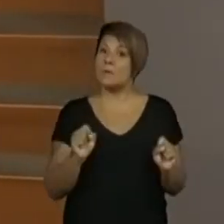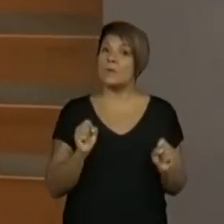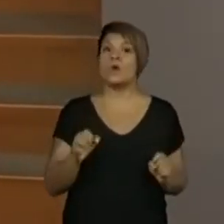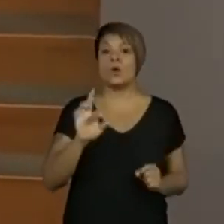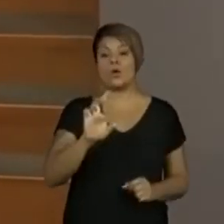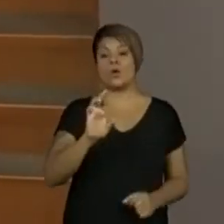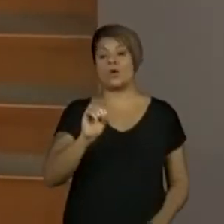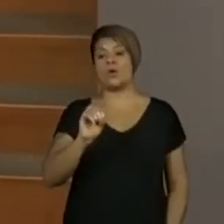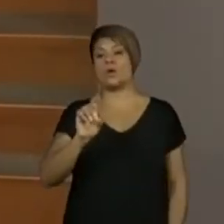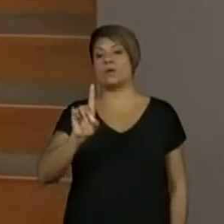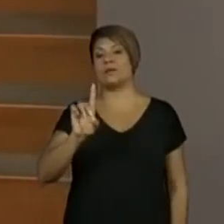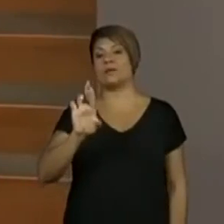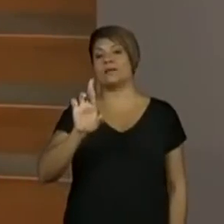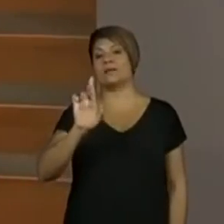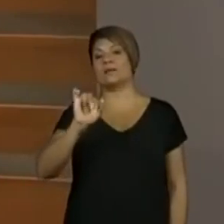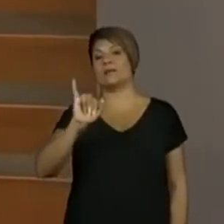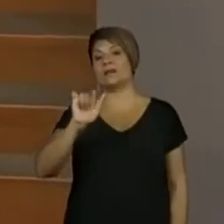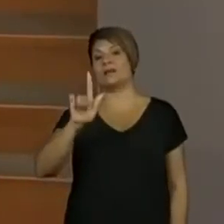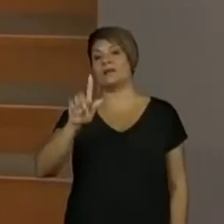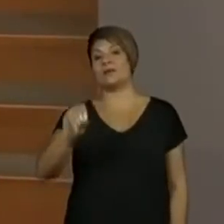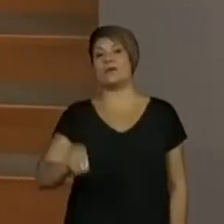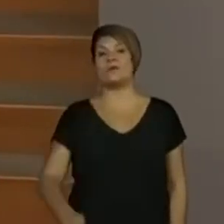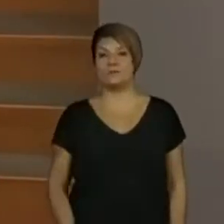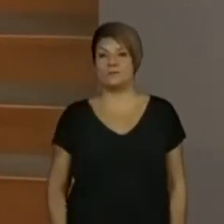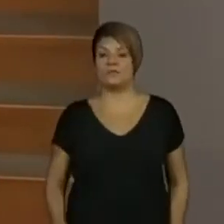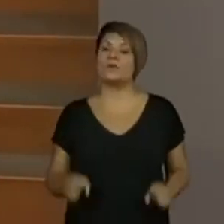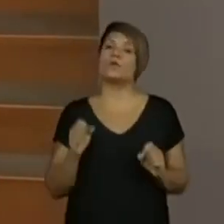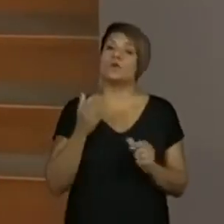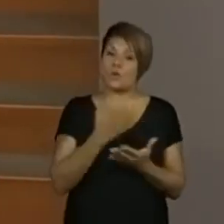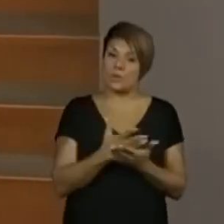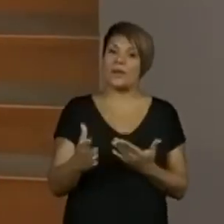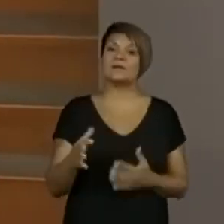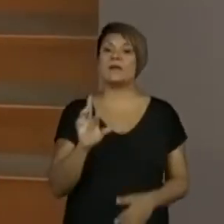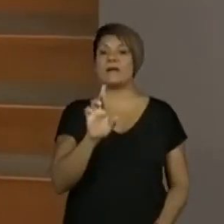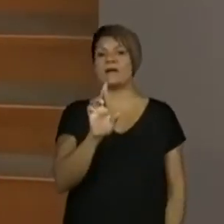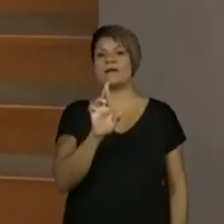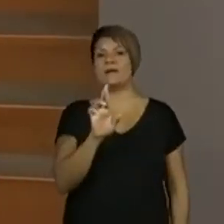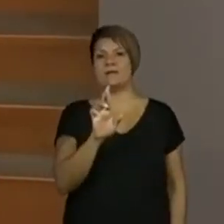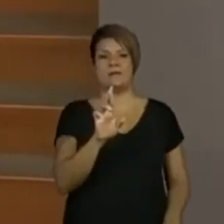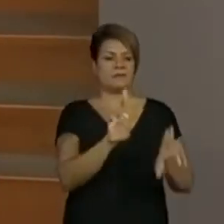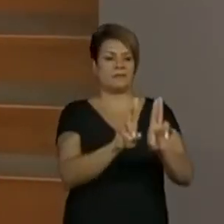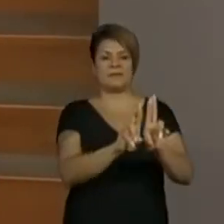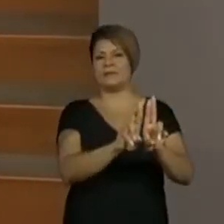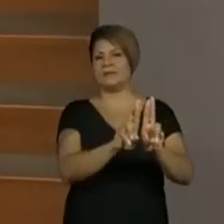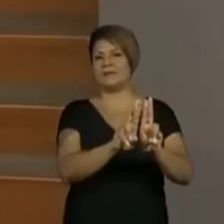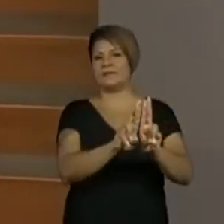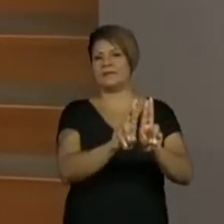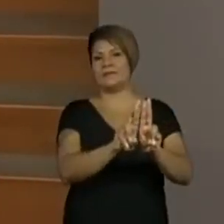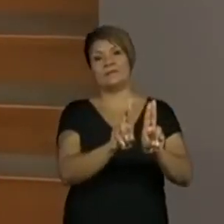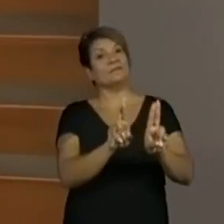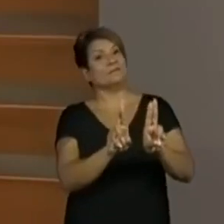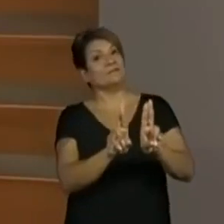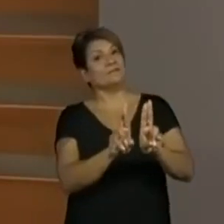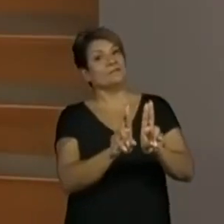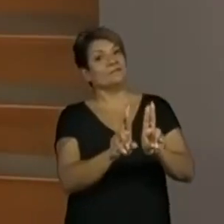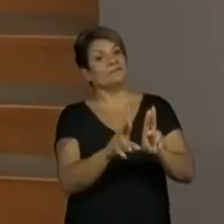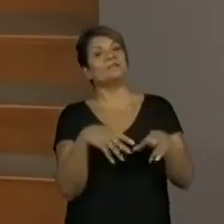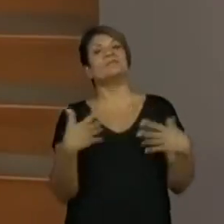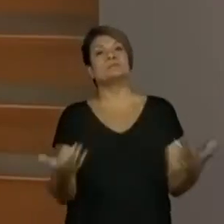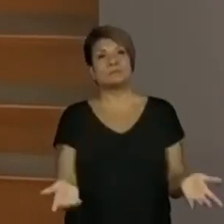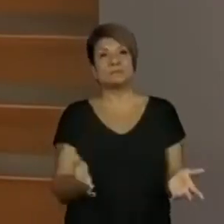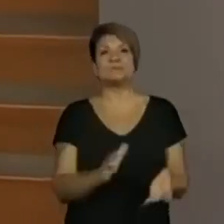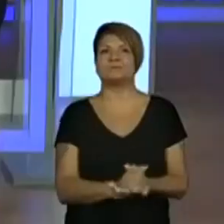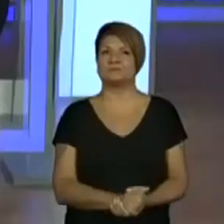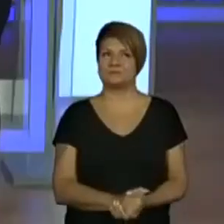Olha só. E eu sei que Rodrigo começa com a mesma letra que eu vou precisar escrever do Uriel, a segunda. Qual letra será?